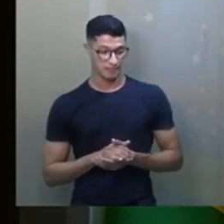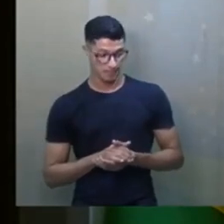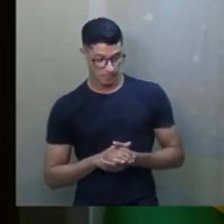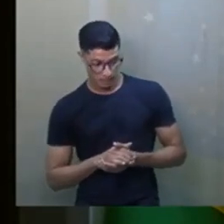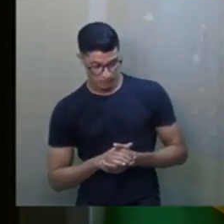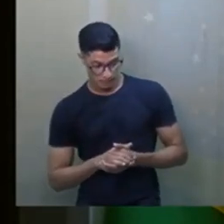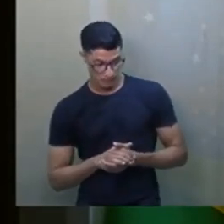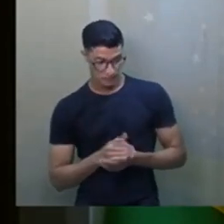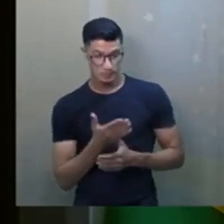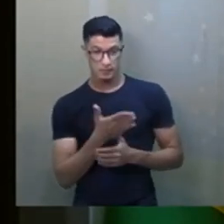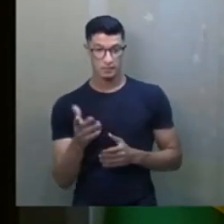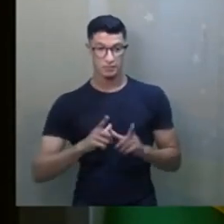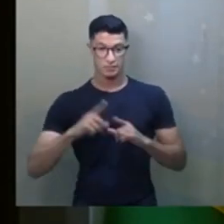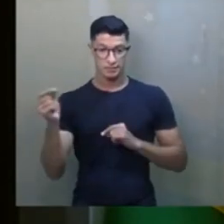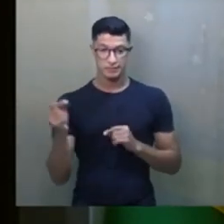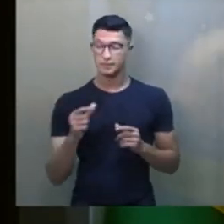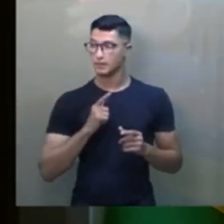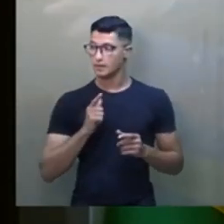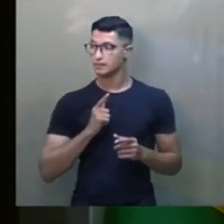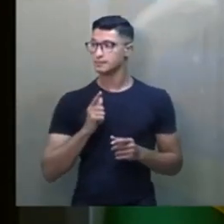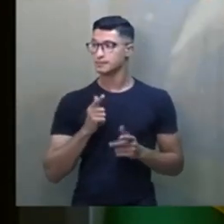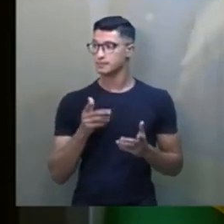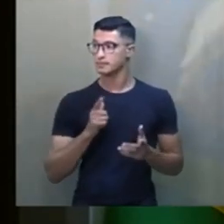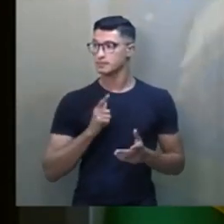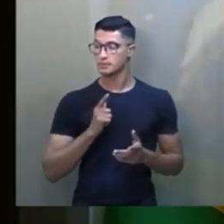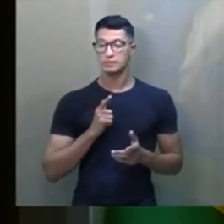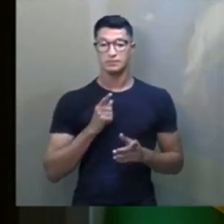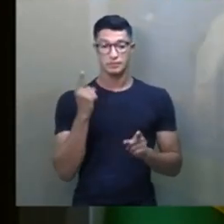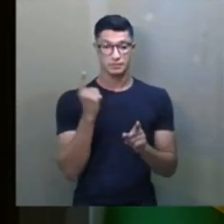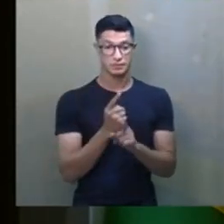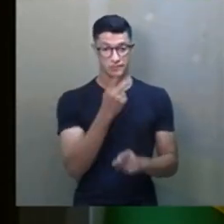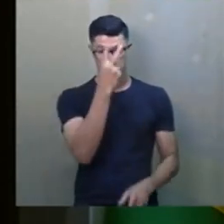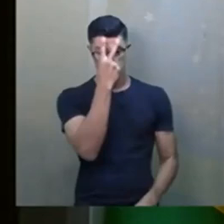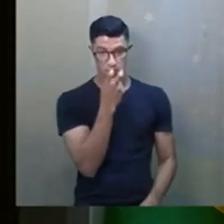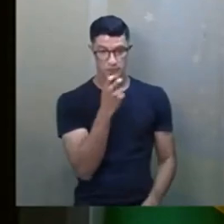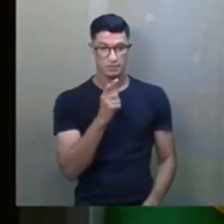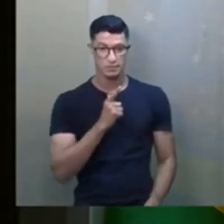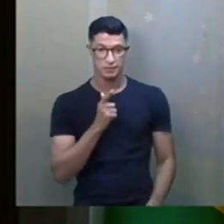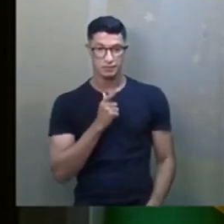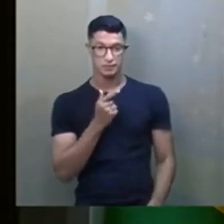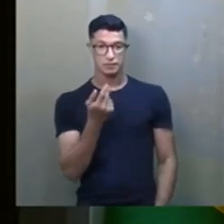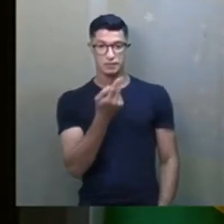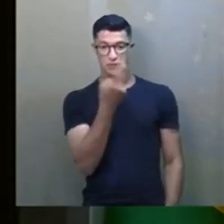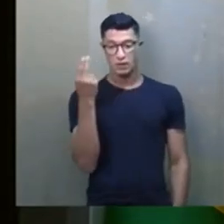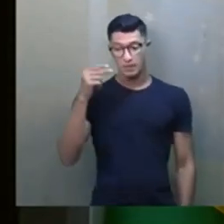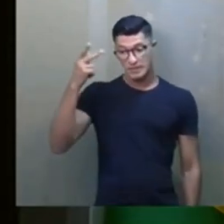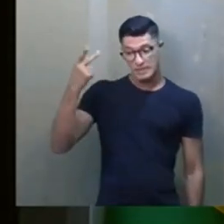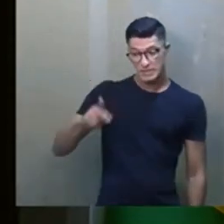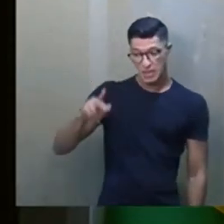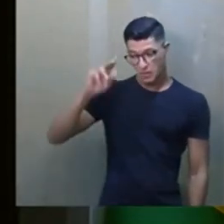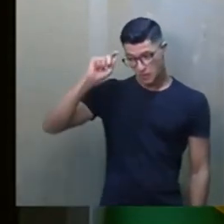E aí ele sai, obstinado. Encontra com um cego, que tinha um apelido de seu nego.